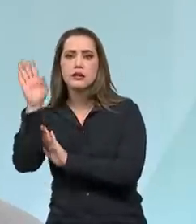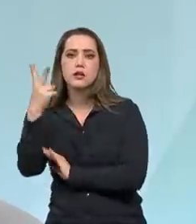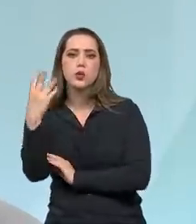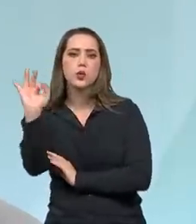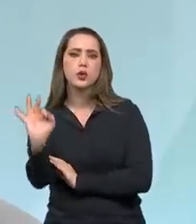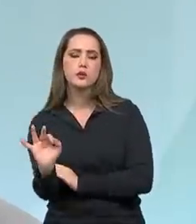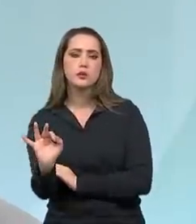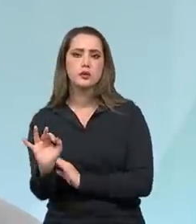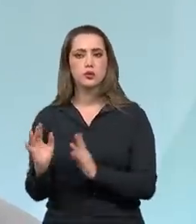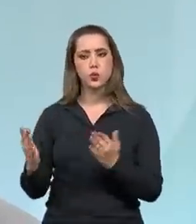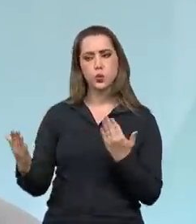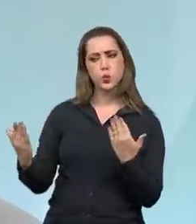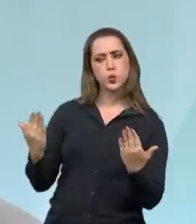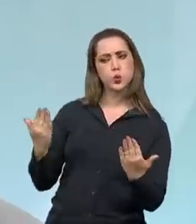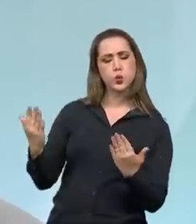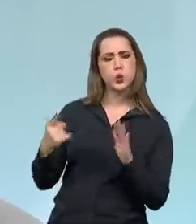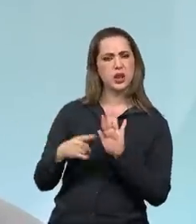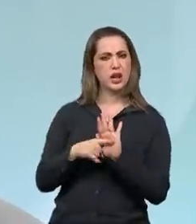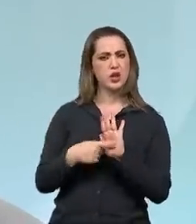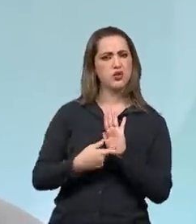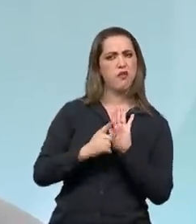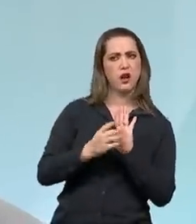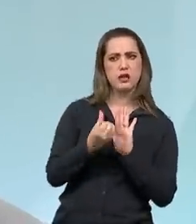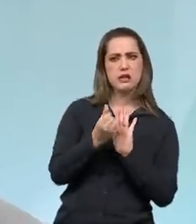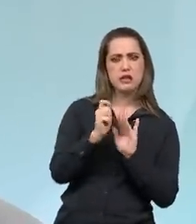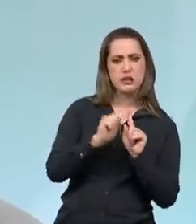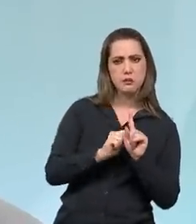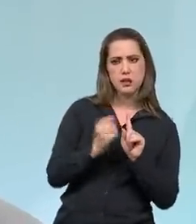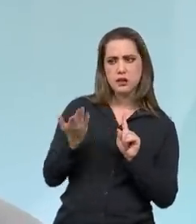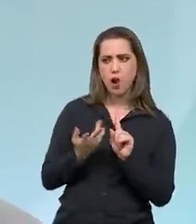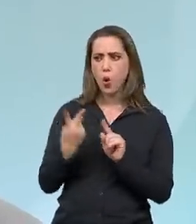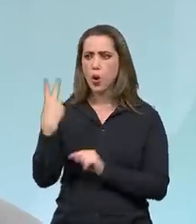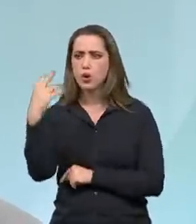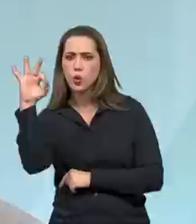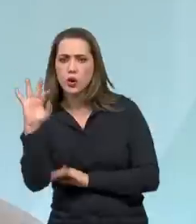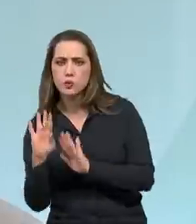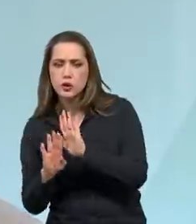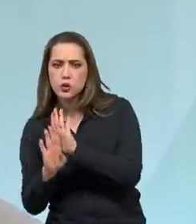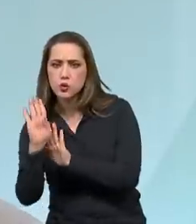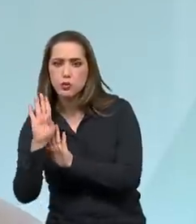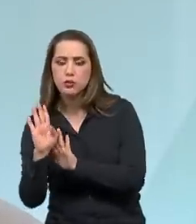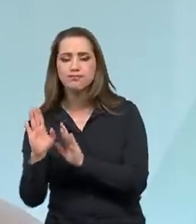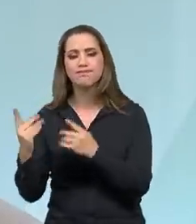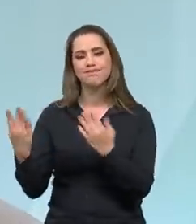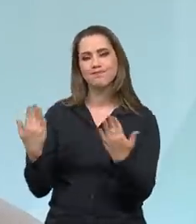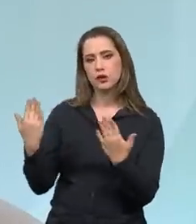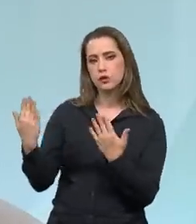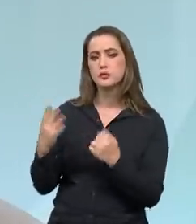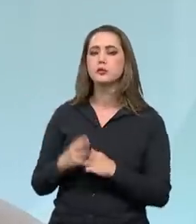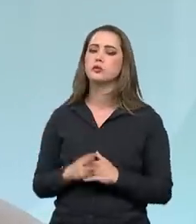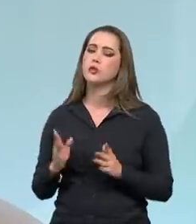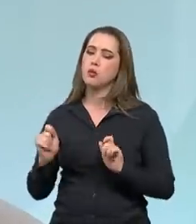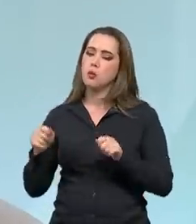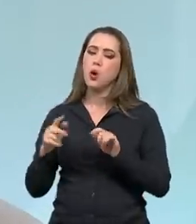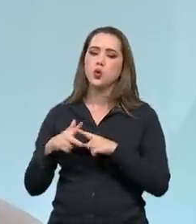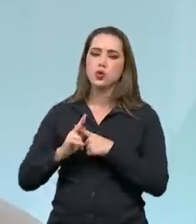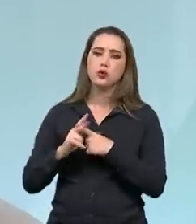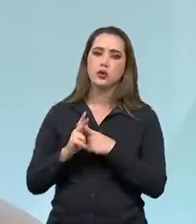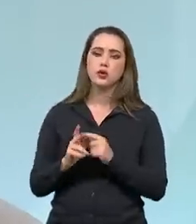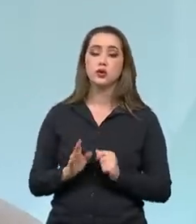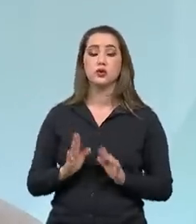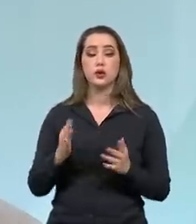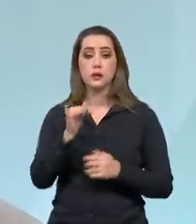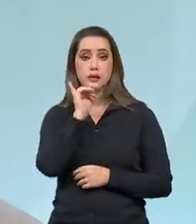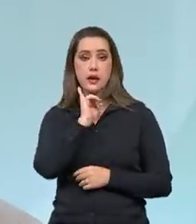Aí isso causa uma certa estranheza. Mas essas revisões, elas são um processo natural. Você faz uma previsão em janeiro para o final de dezembro,